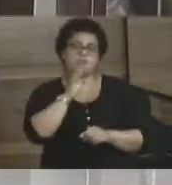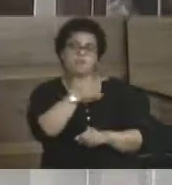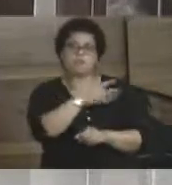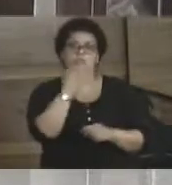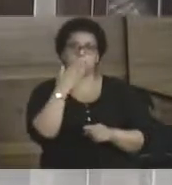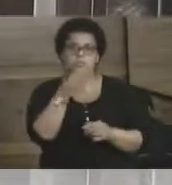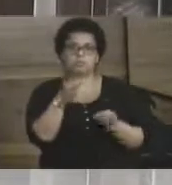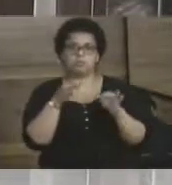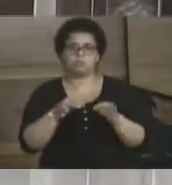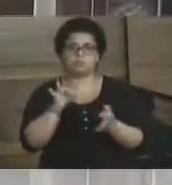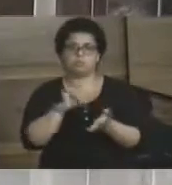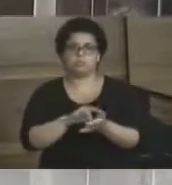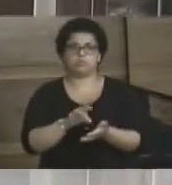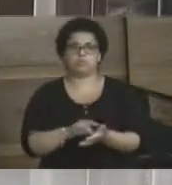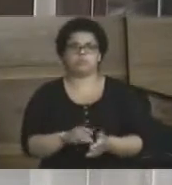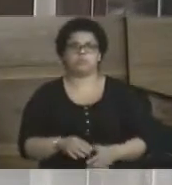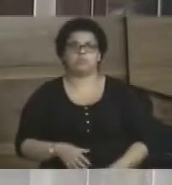realmente.